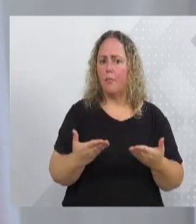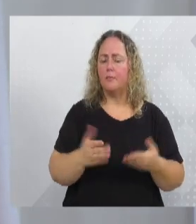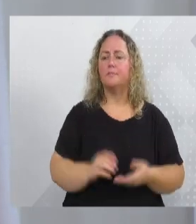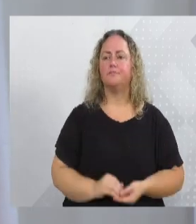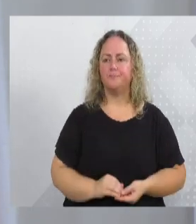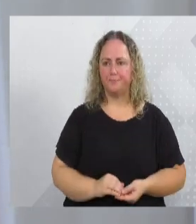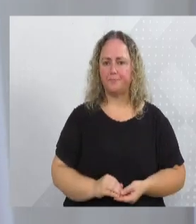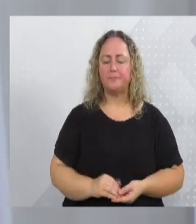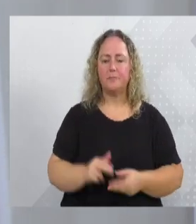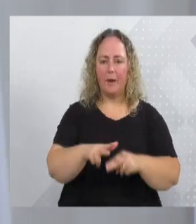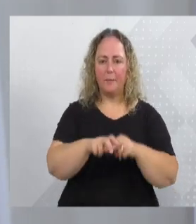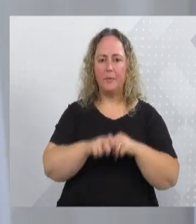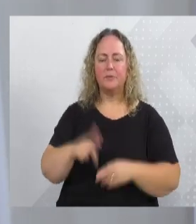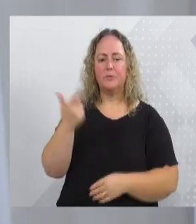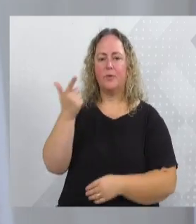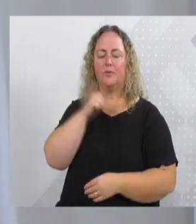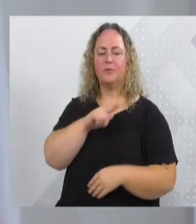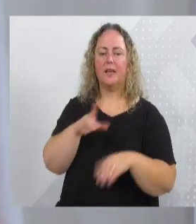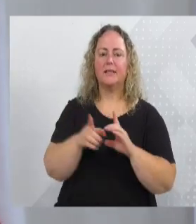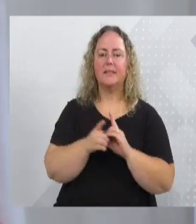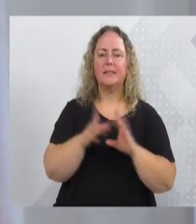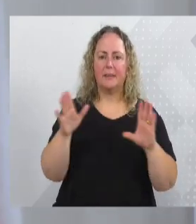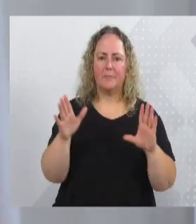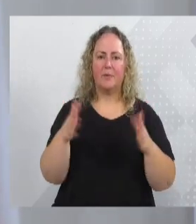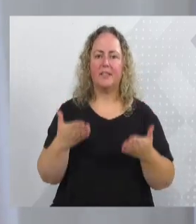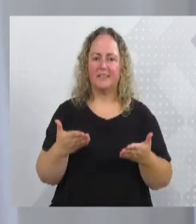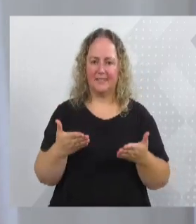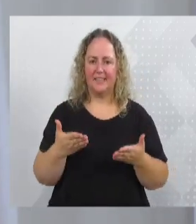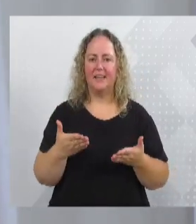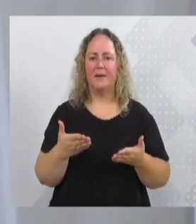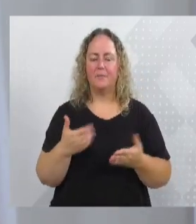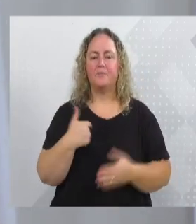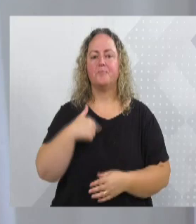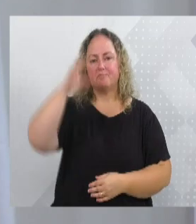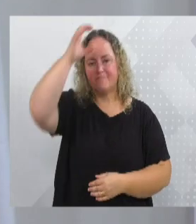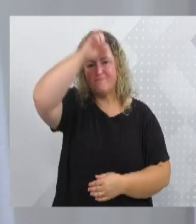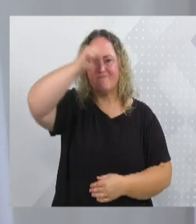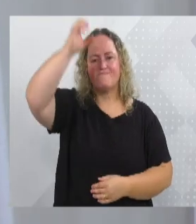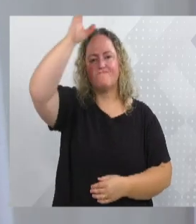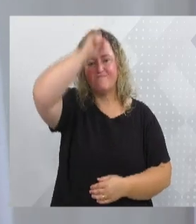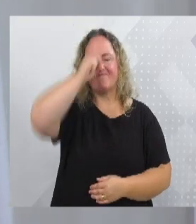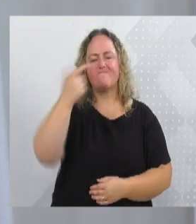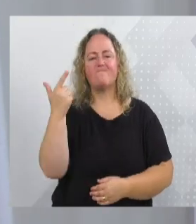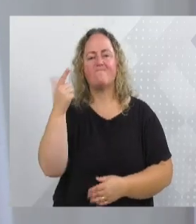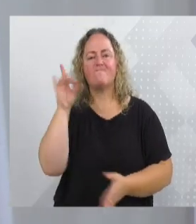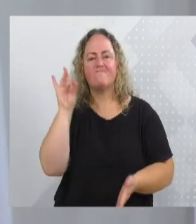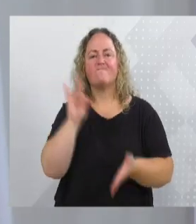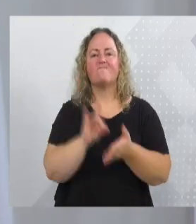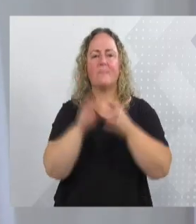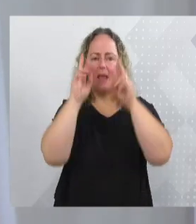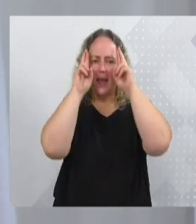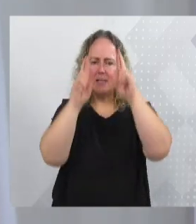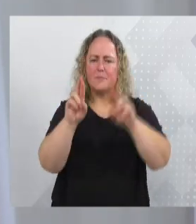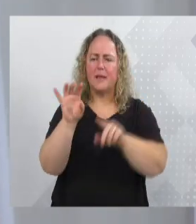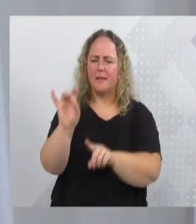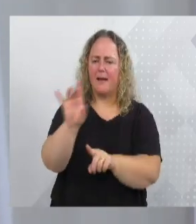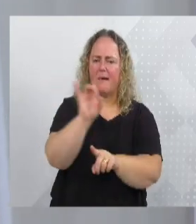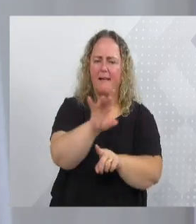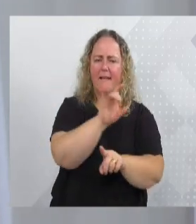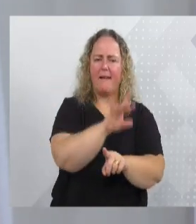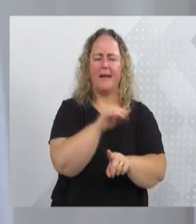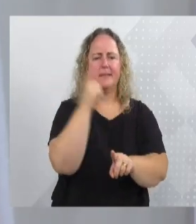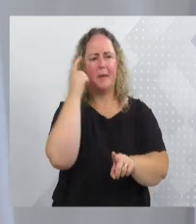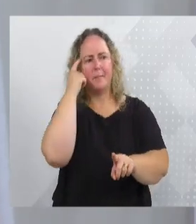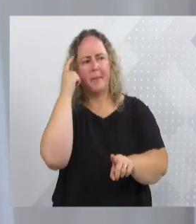constrói a nossa democracia. E eu aprendi a respeitar cada um dos vereadores com seus pensamentos diferentes,